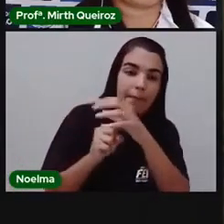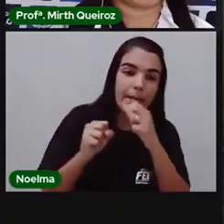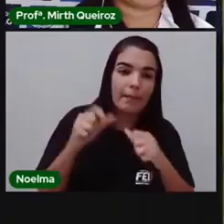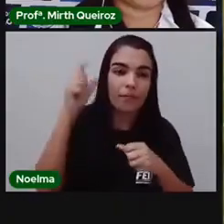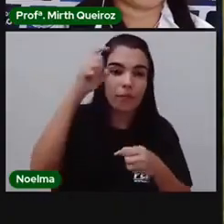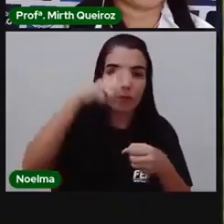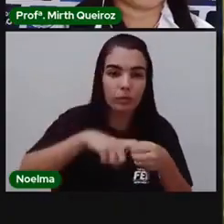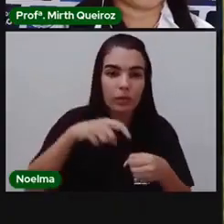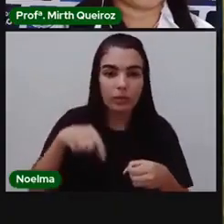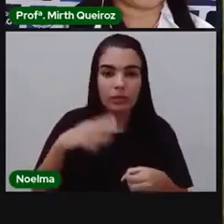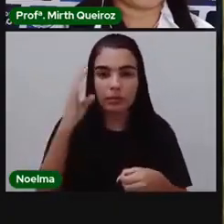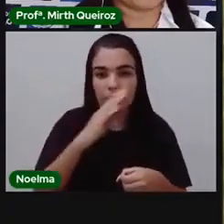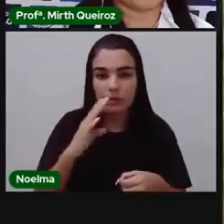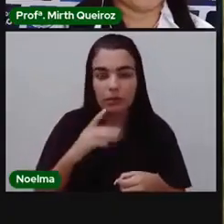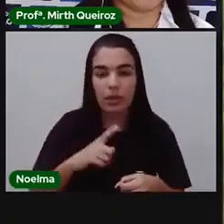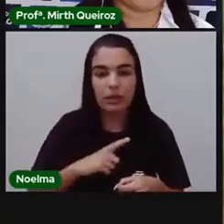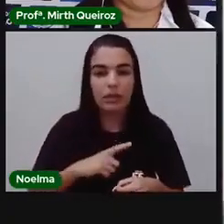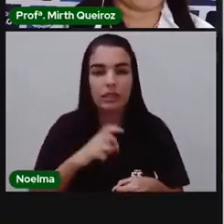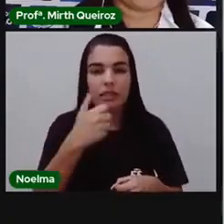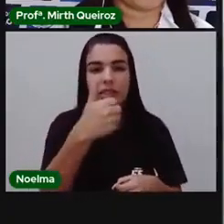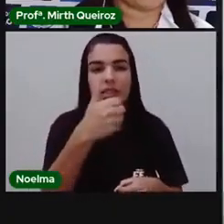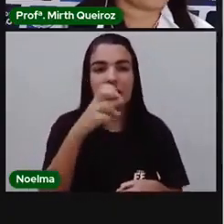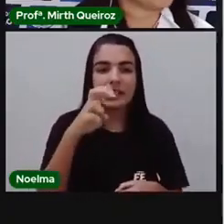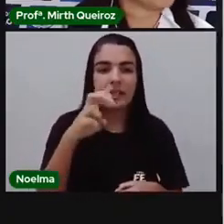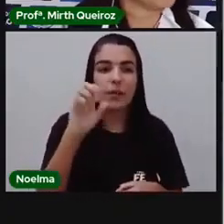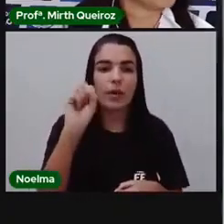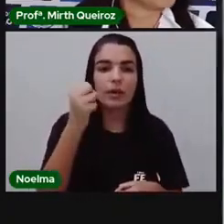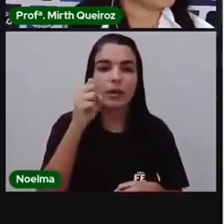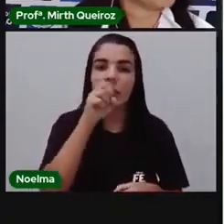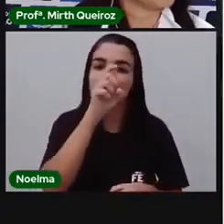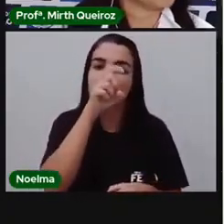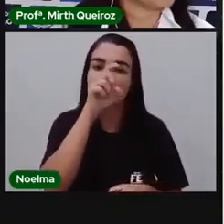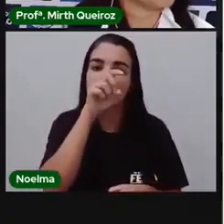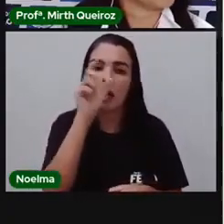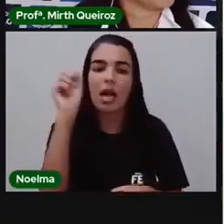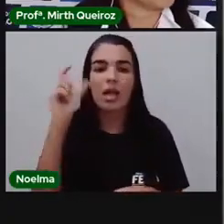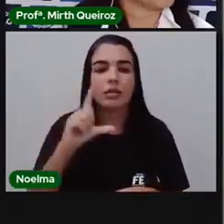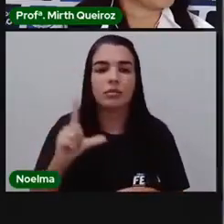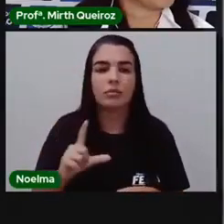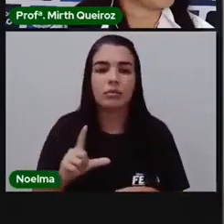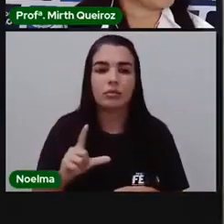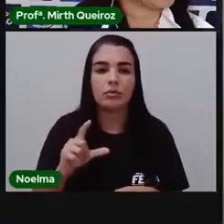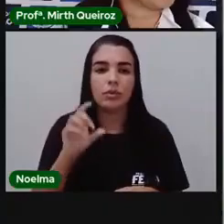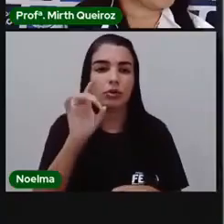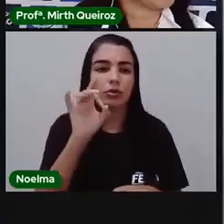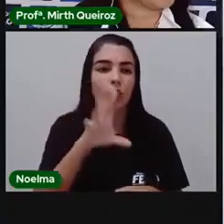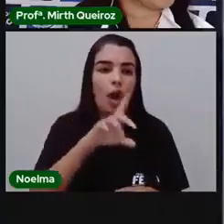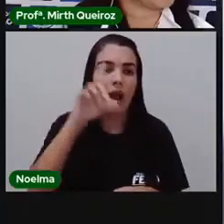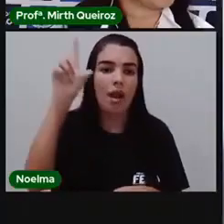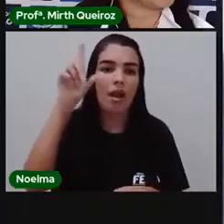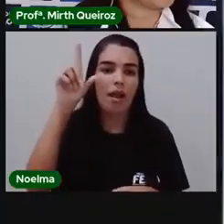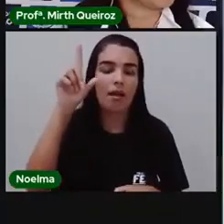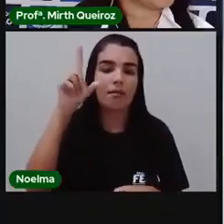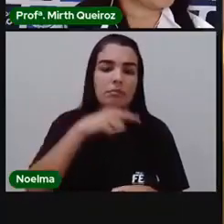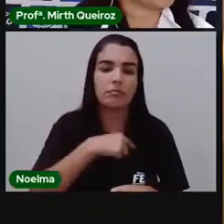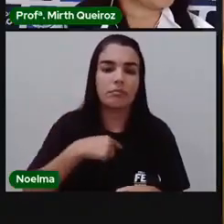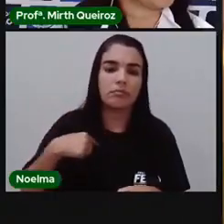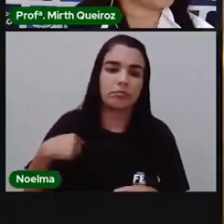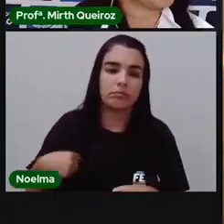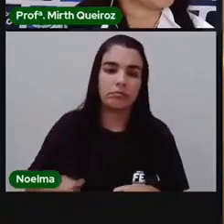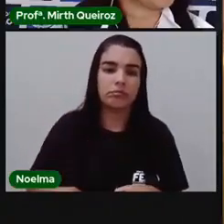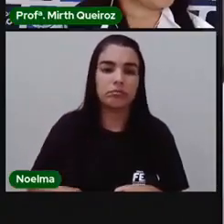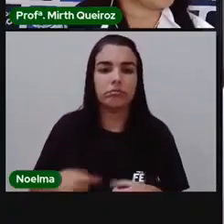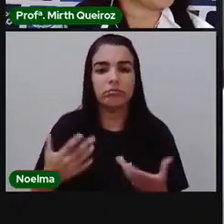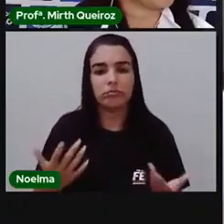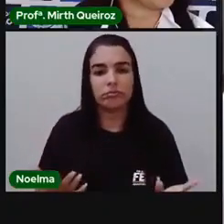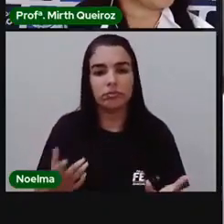cativeiro. Restam hoje 158 ararinhas azuis, a maioria na Alemanha e umas poucas na Bélgica. E no ano que vem,